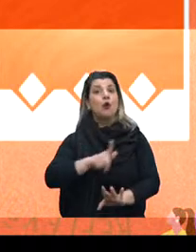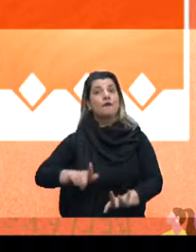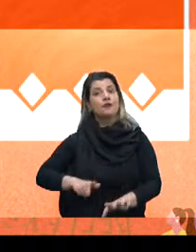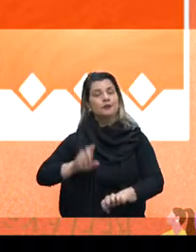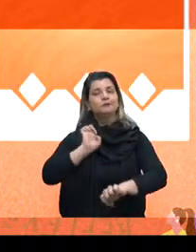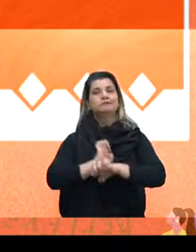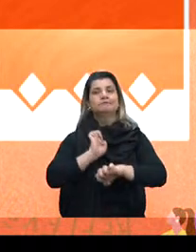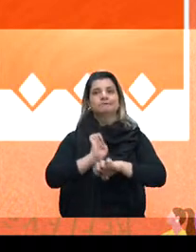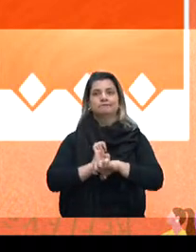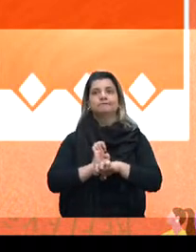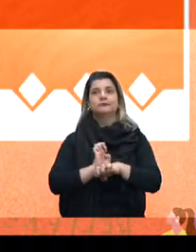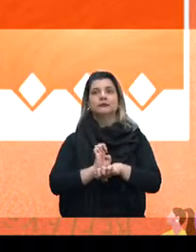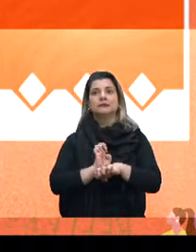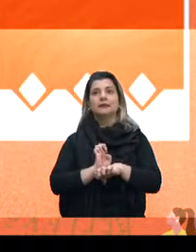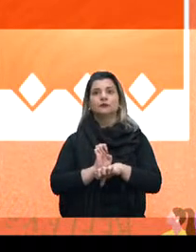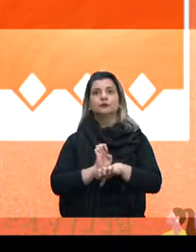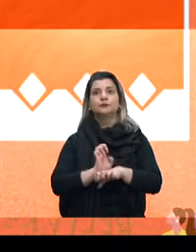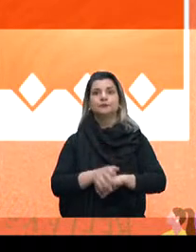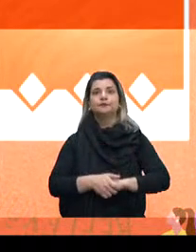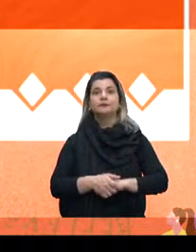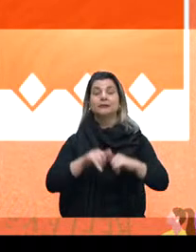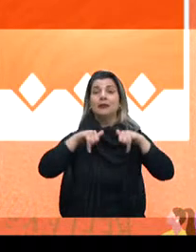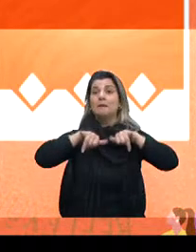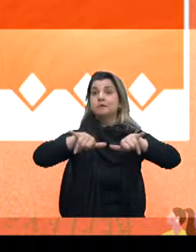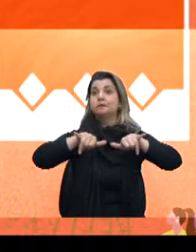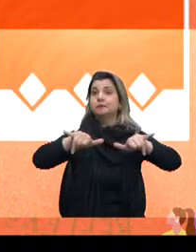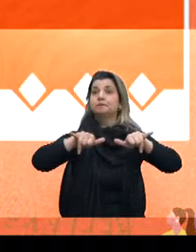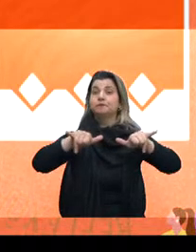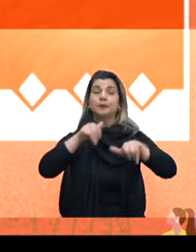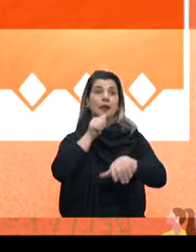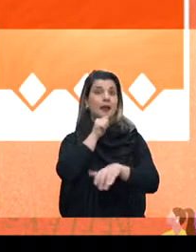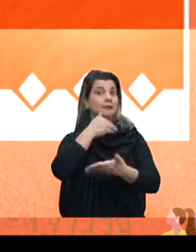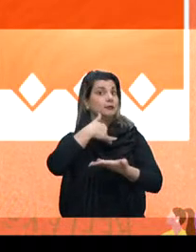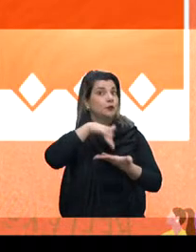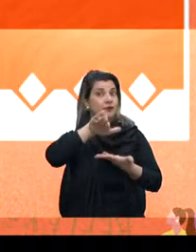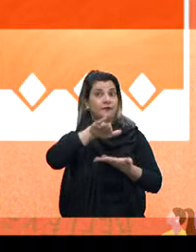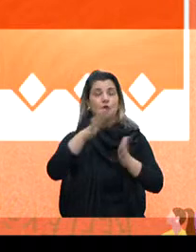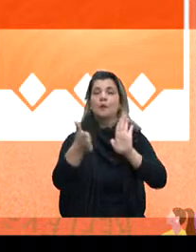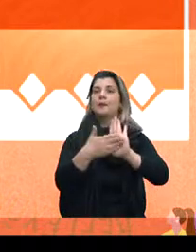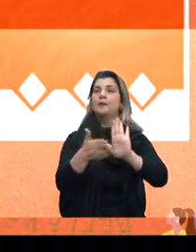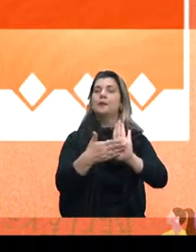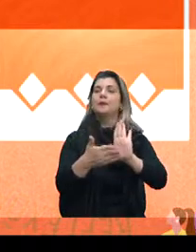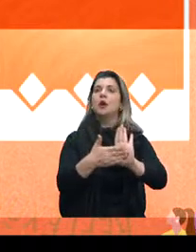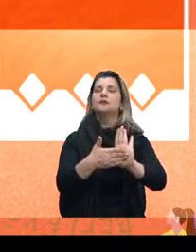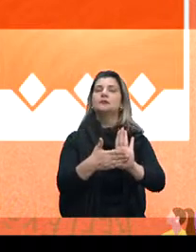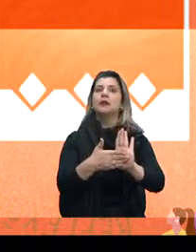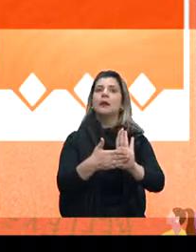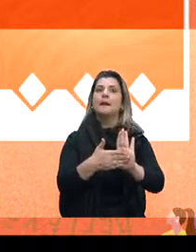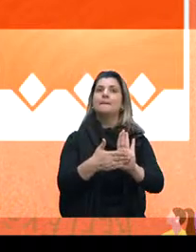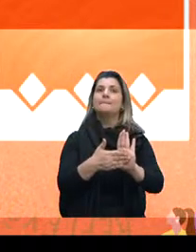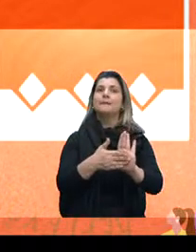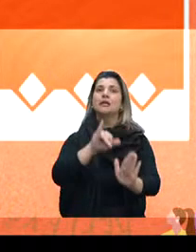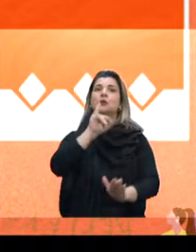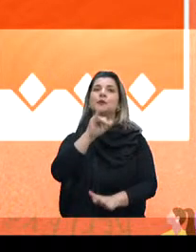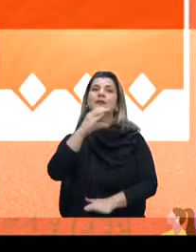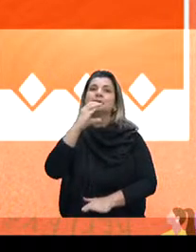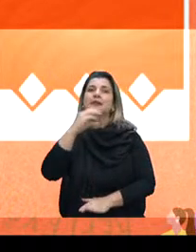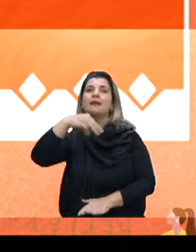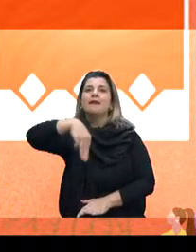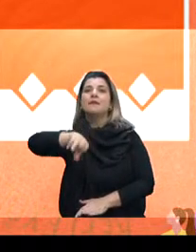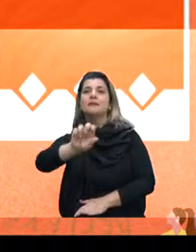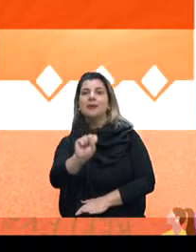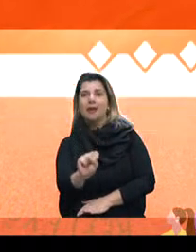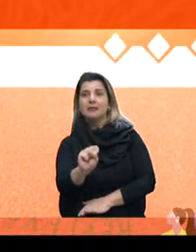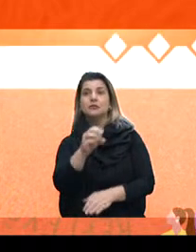Estado está anunciando, não mandou ainda, uma proposta para que o ICMS dos